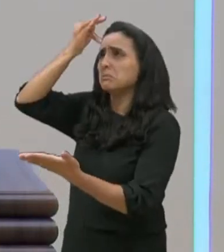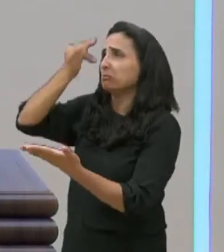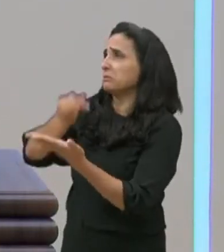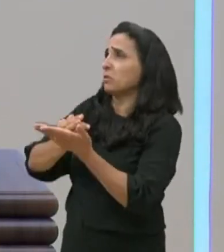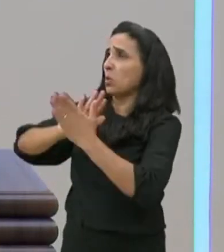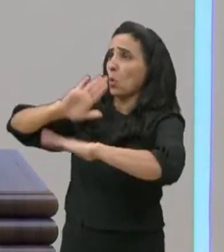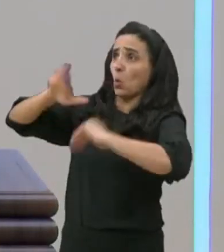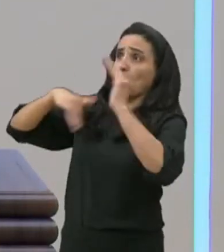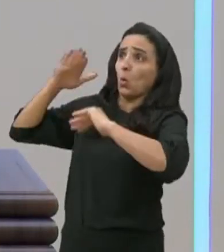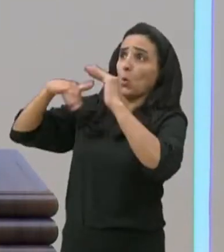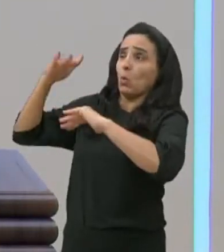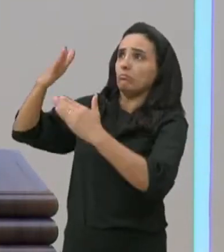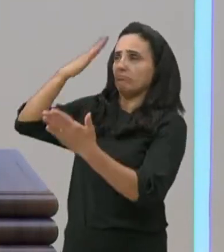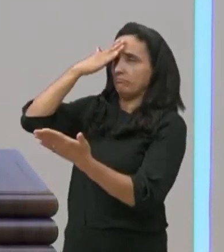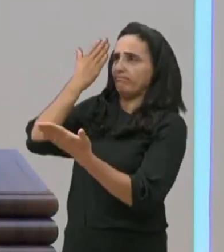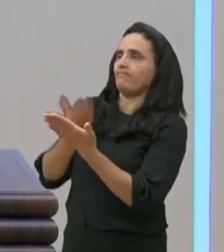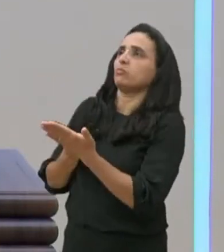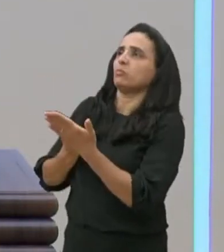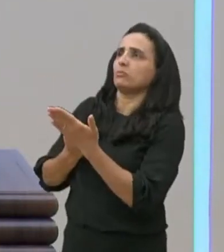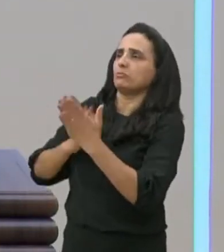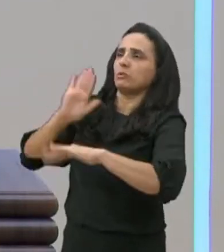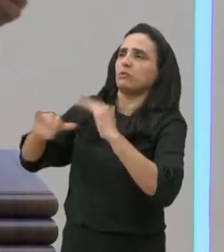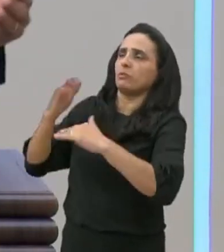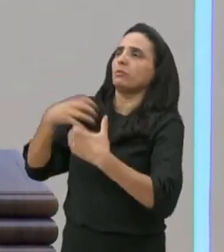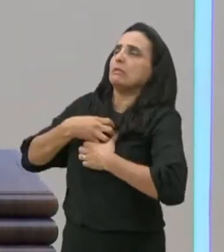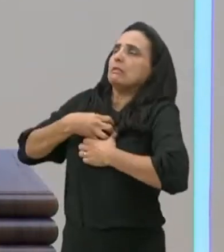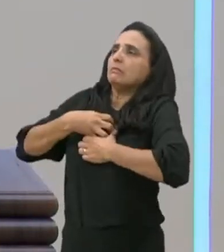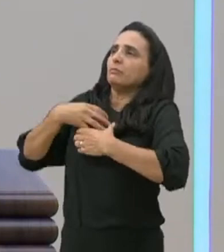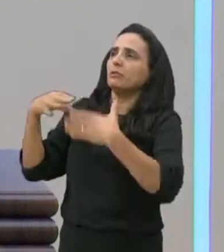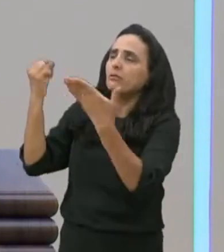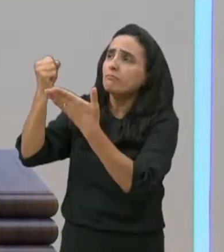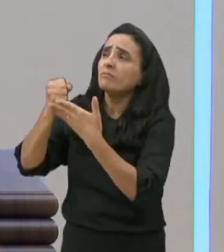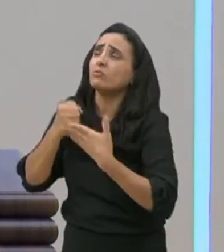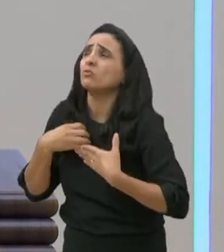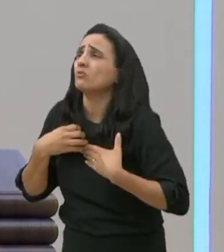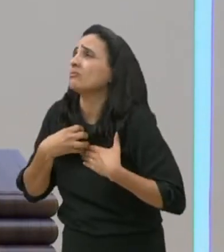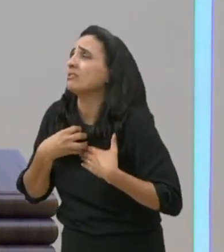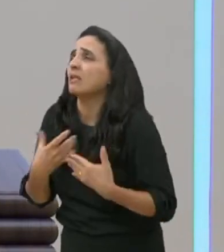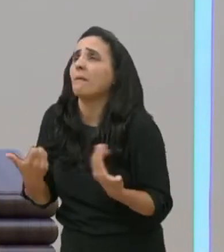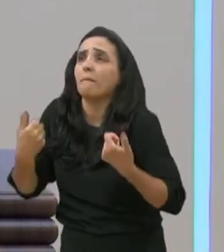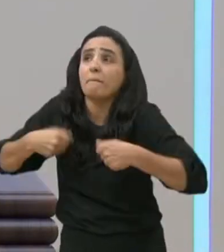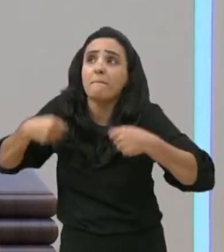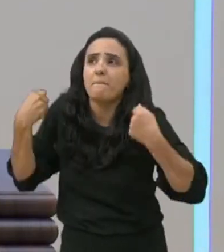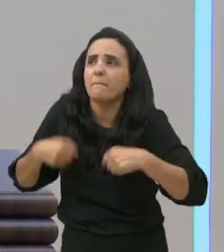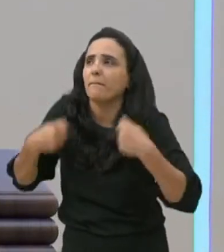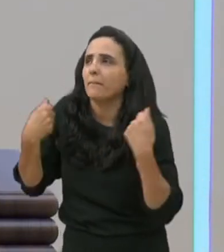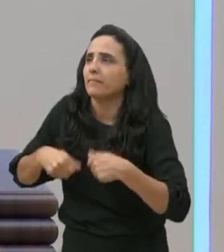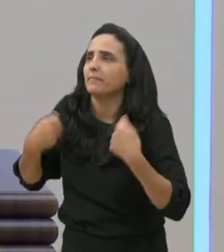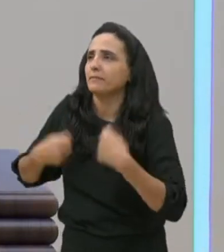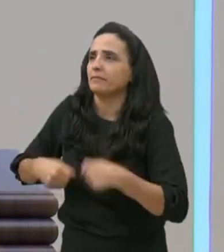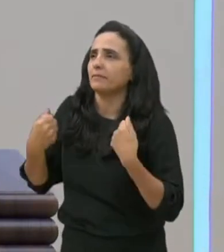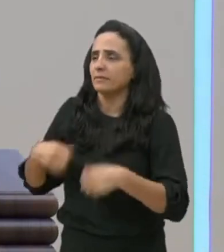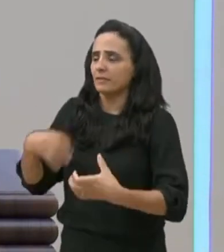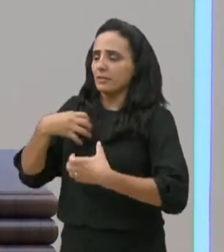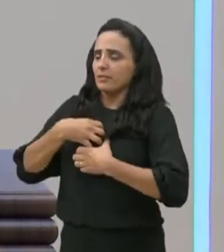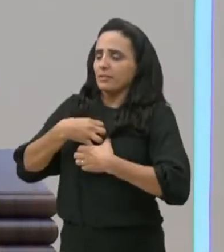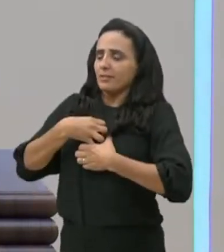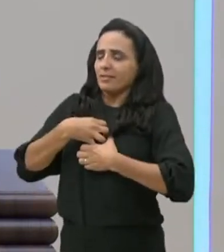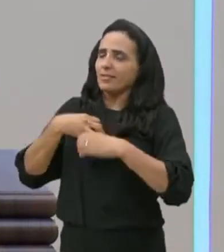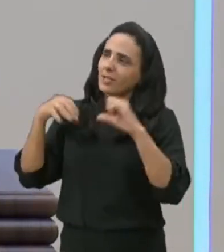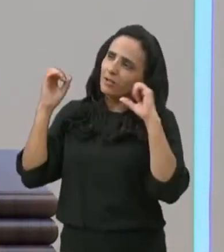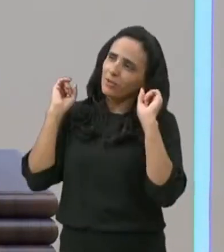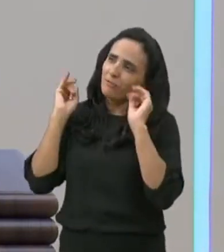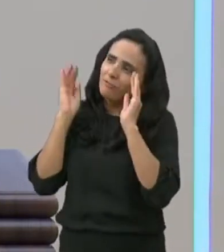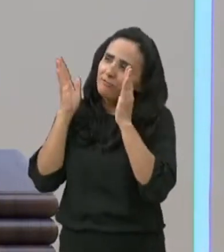aumenta a minha fé, aumenta a minha fé, isto é, abastecer, o tanque da fé, espiritual, e você seguir,